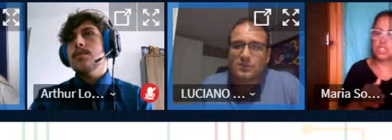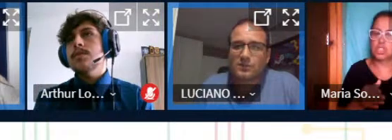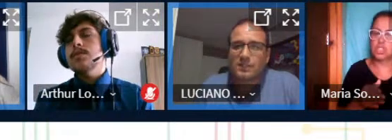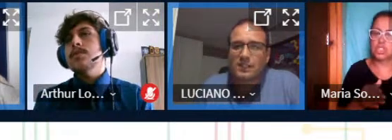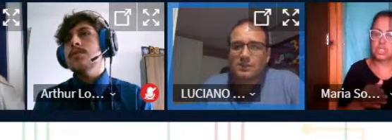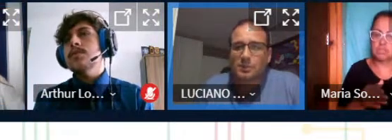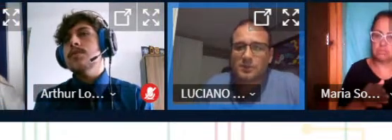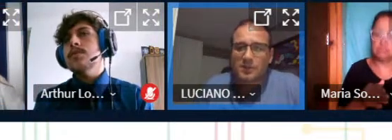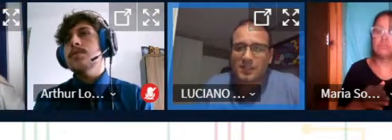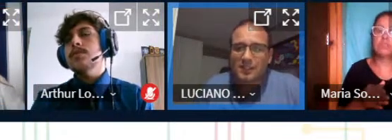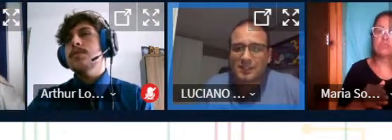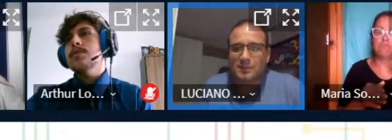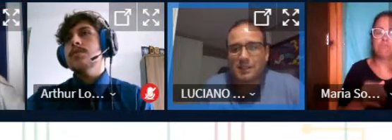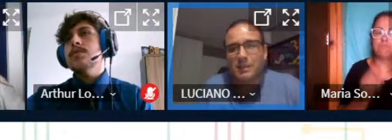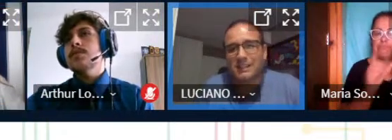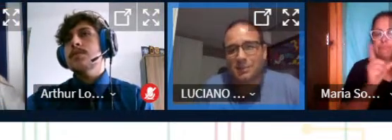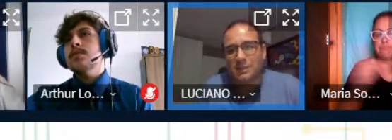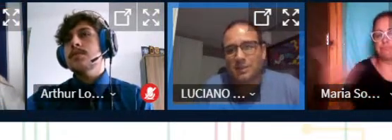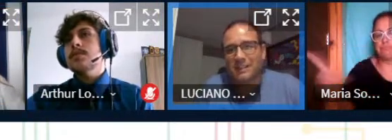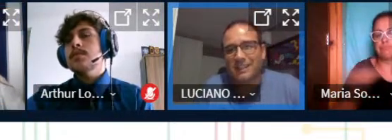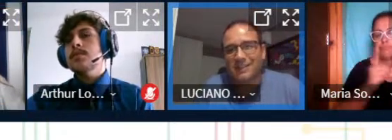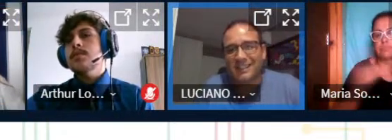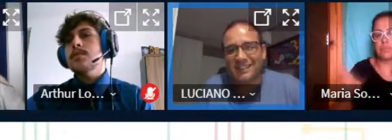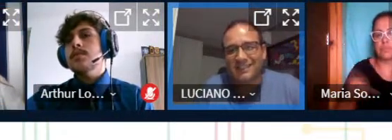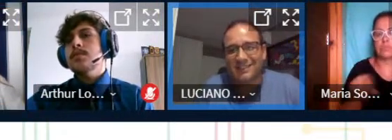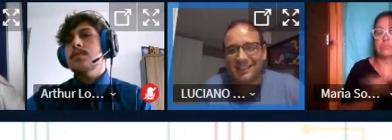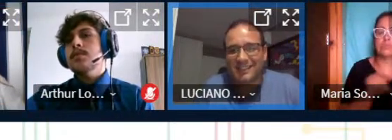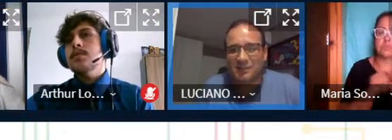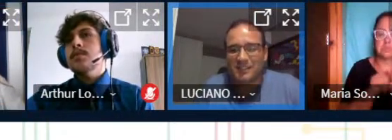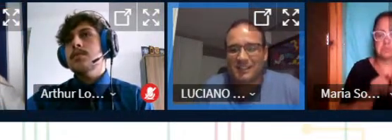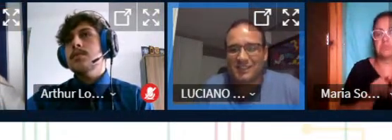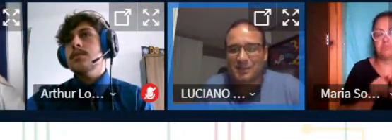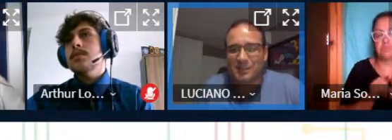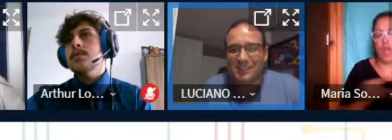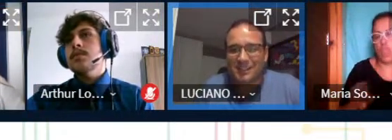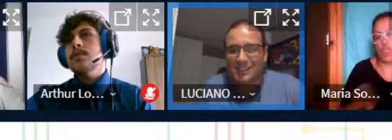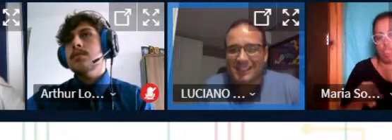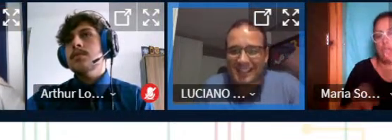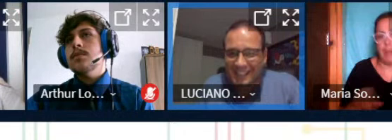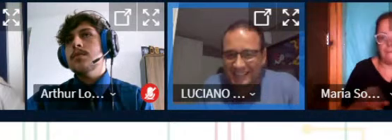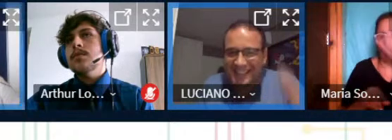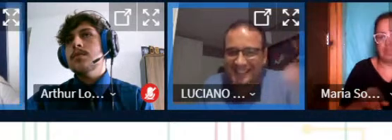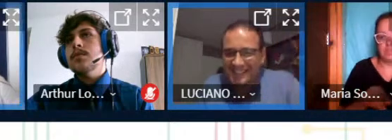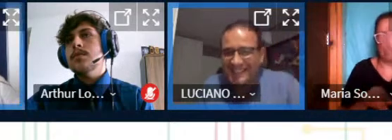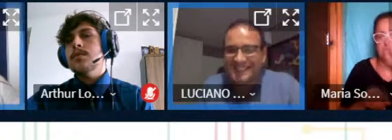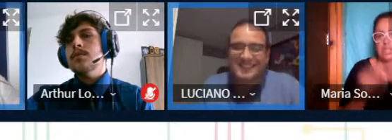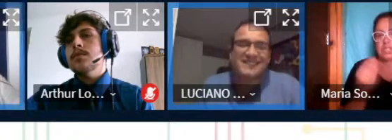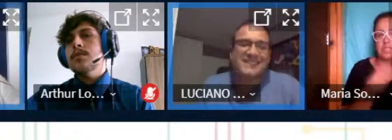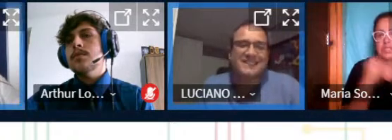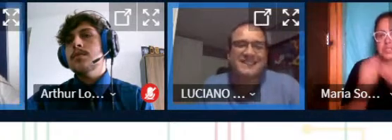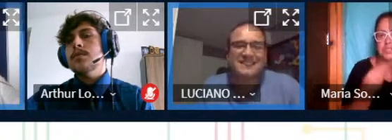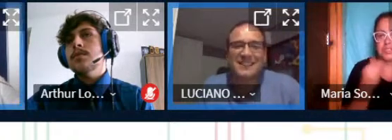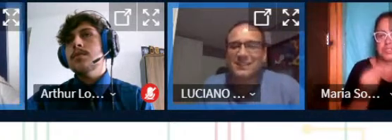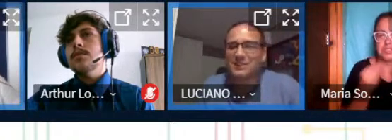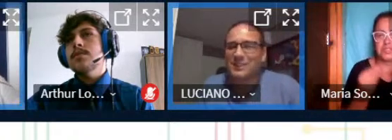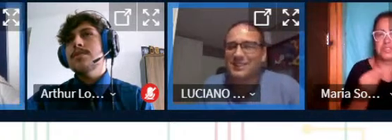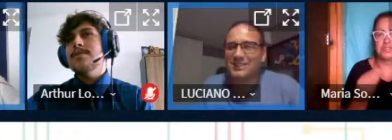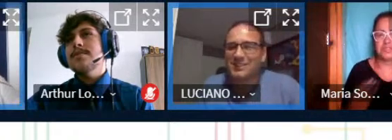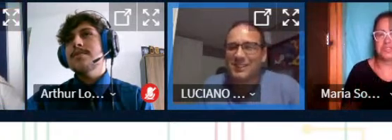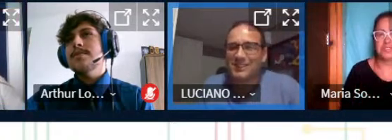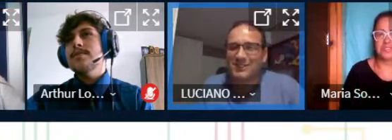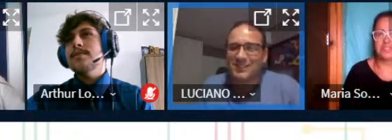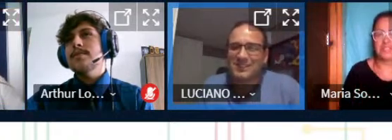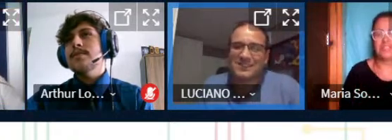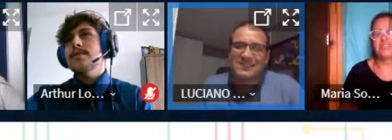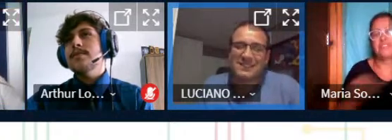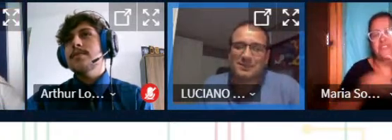que nos convidaram nos proporcionaram também estamos aprendendo né Fernanda a aprendeu a lidar a gerenciar e os